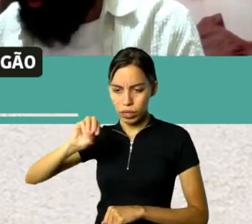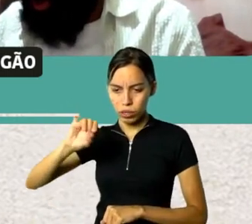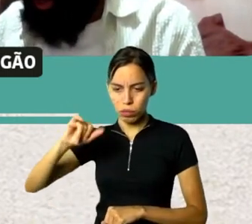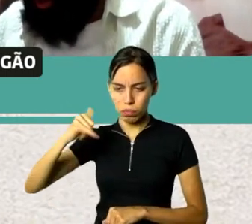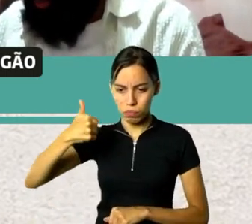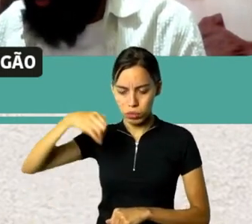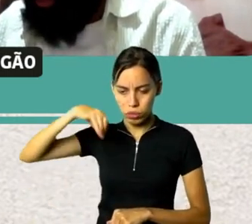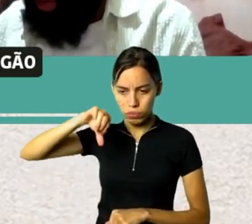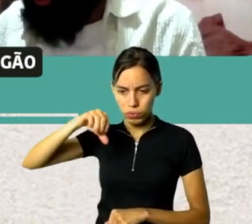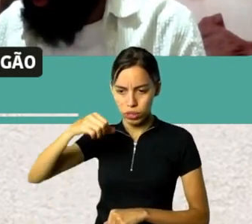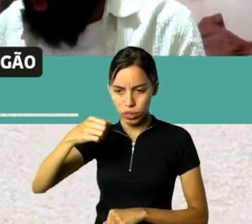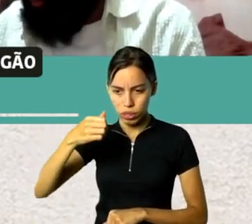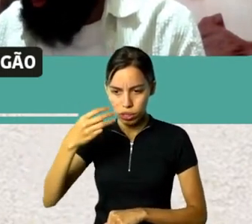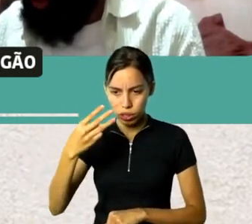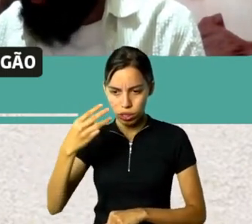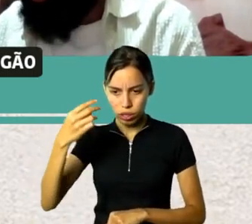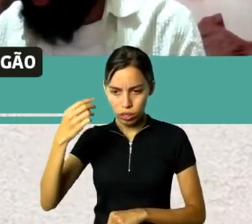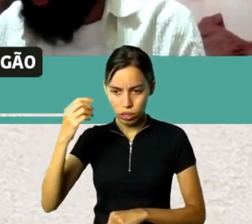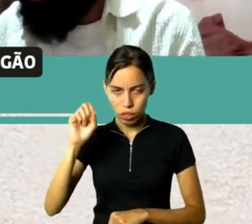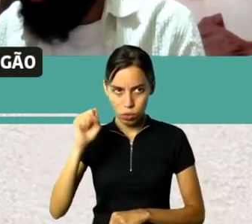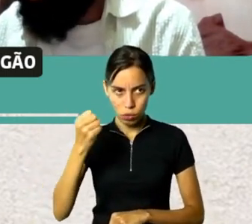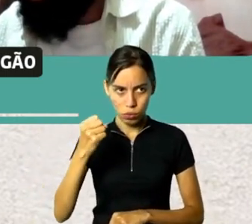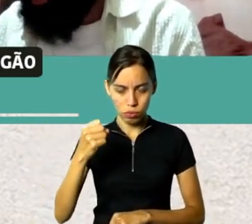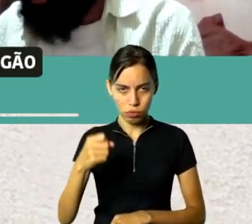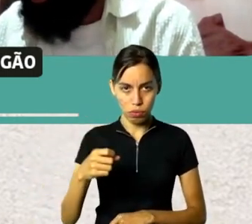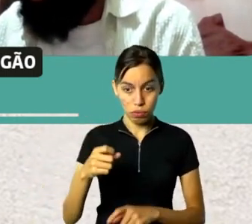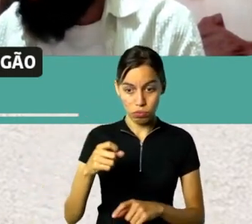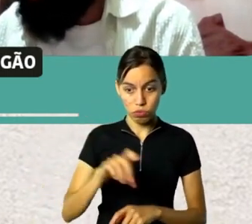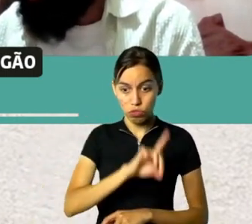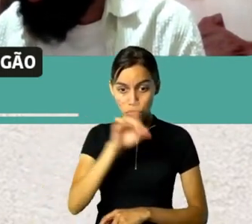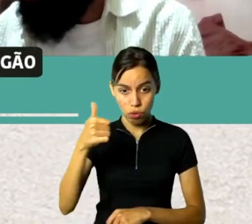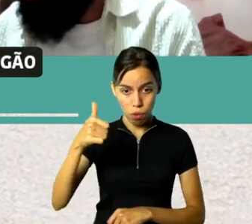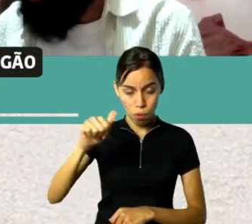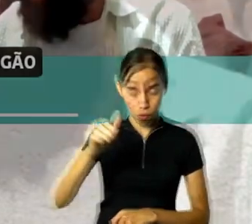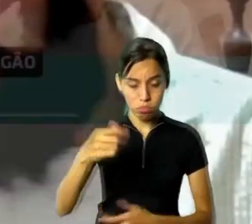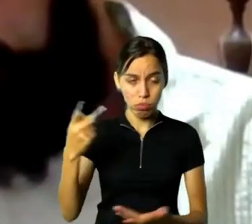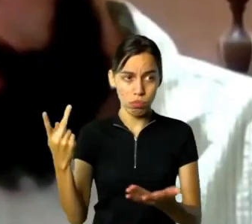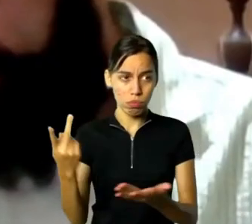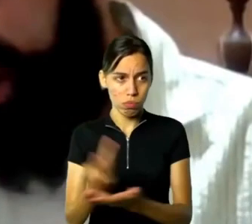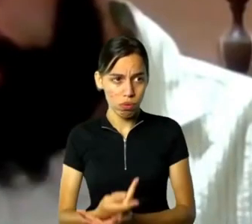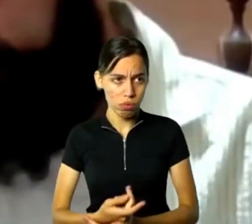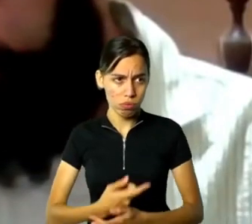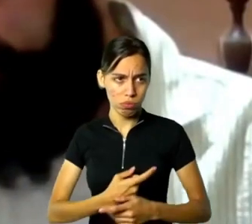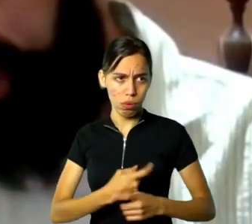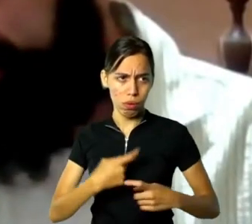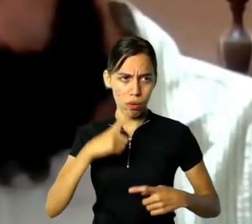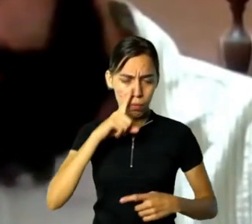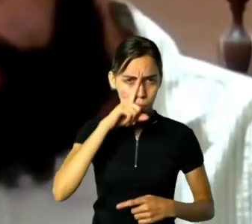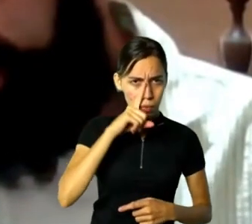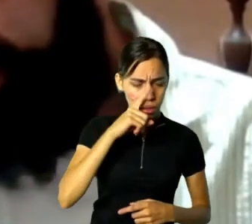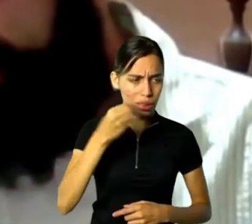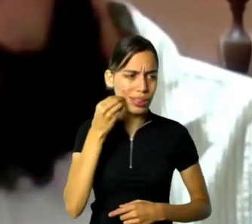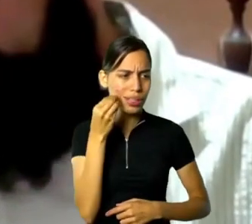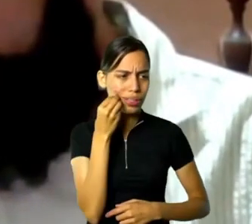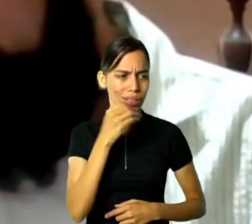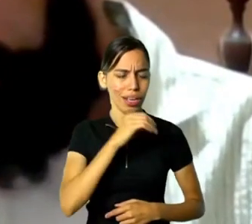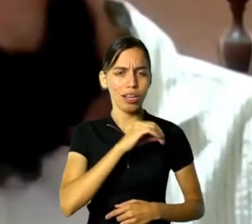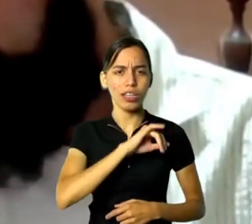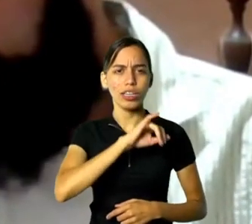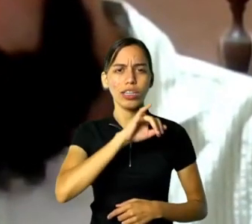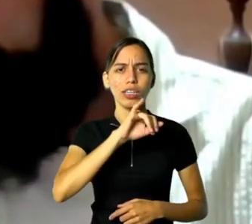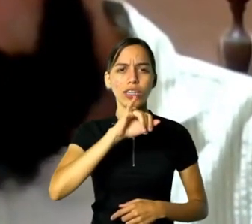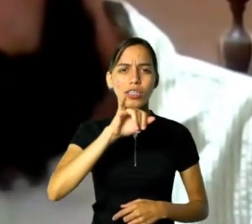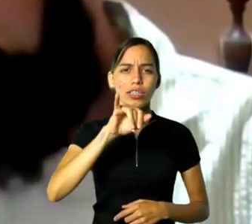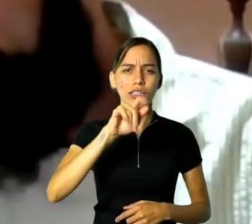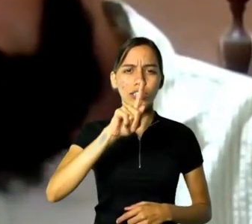11 ocorreram um alfadado golpe perpetrado pelos integralistas para tentar derrubar Getúlio Vargas do poder, o